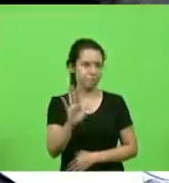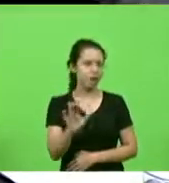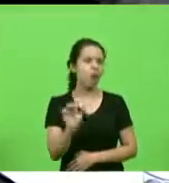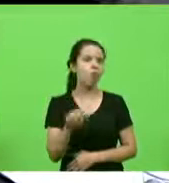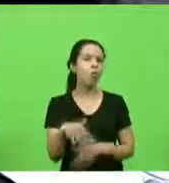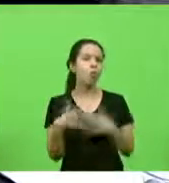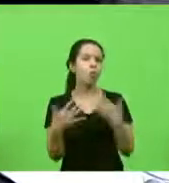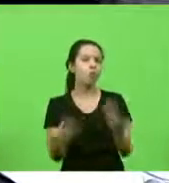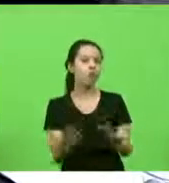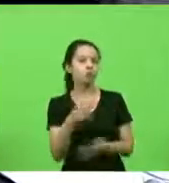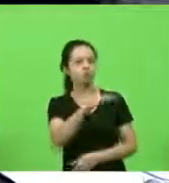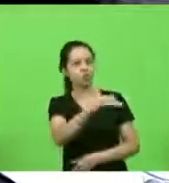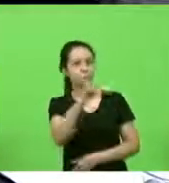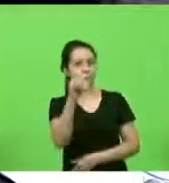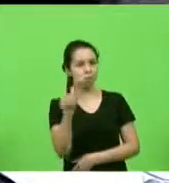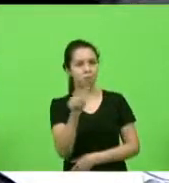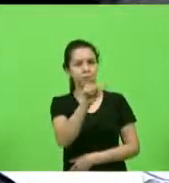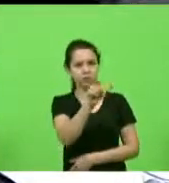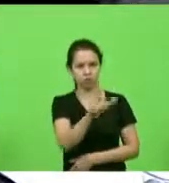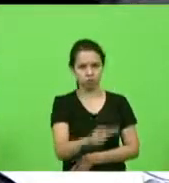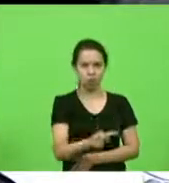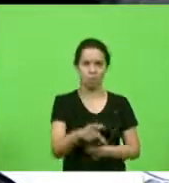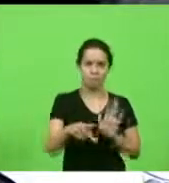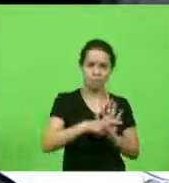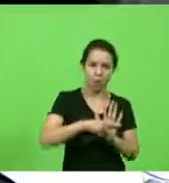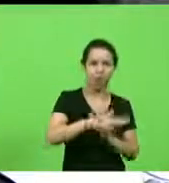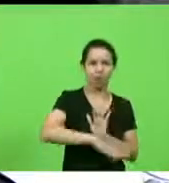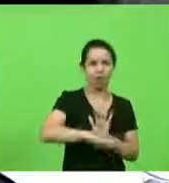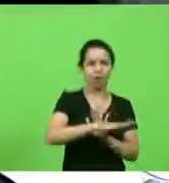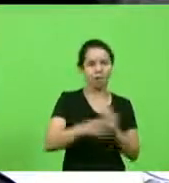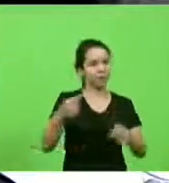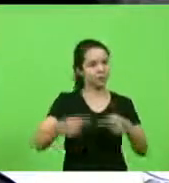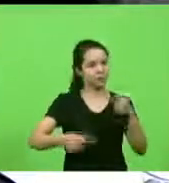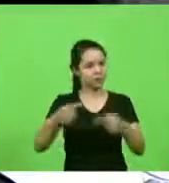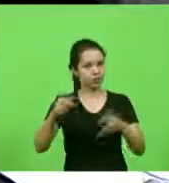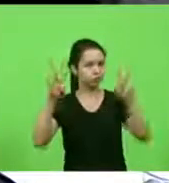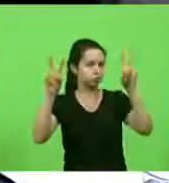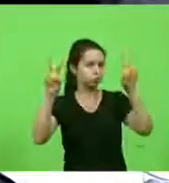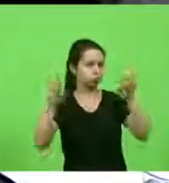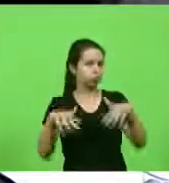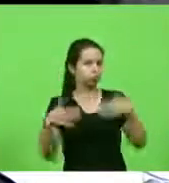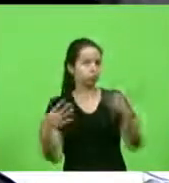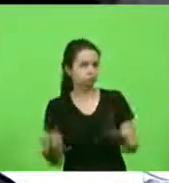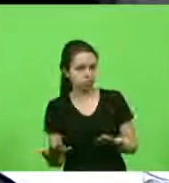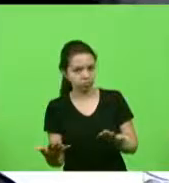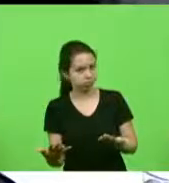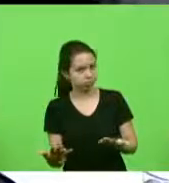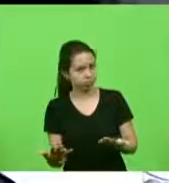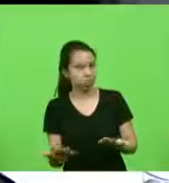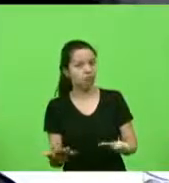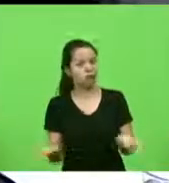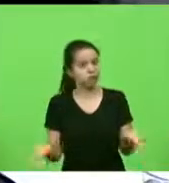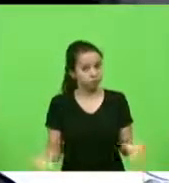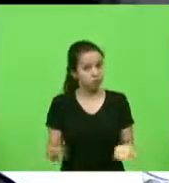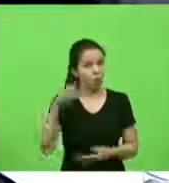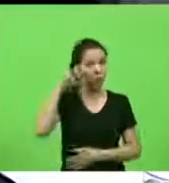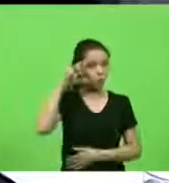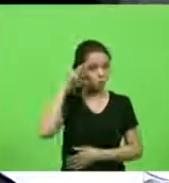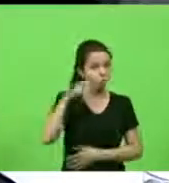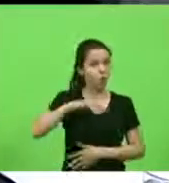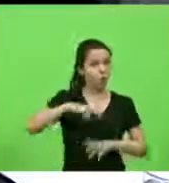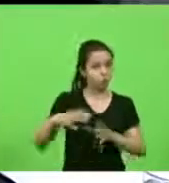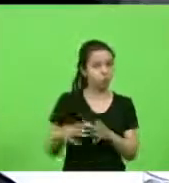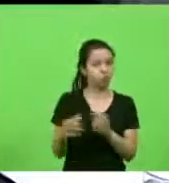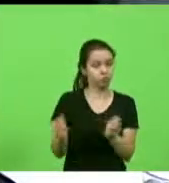alguém da área para poder debater e falar sobre o tema então deputado Alba temos que unir força sim hoje 5 da tarde 17 horas